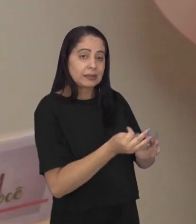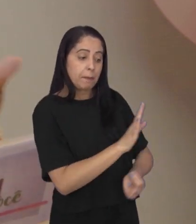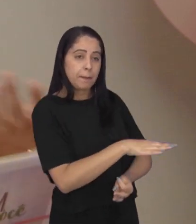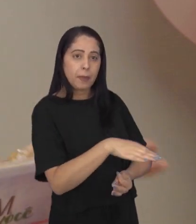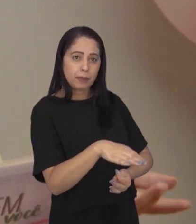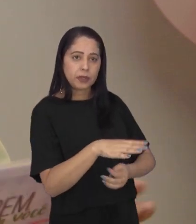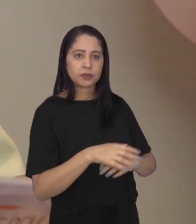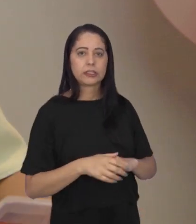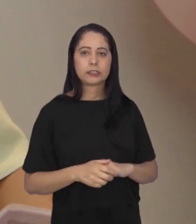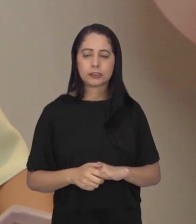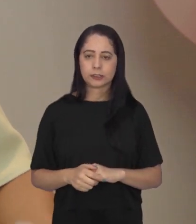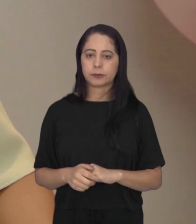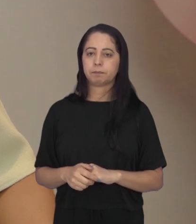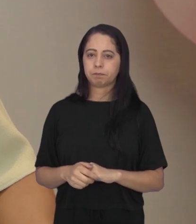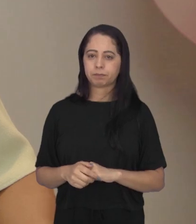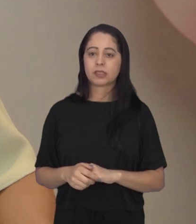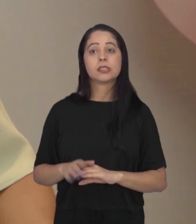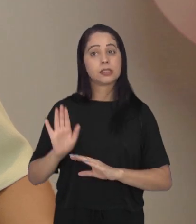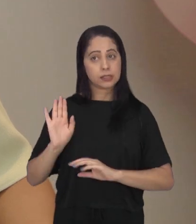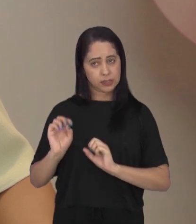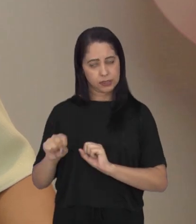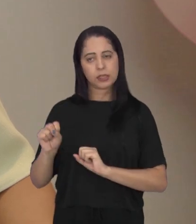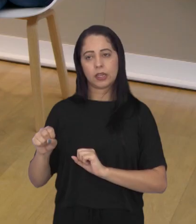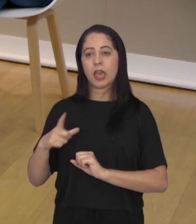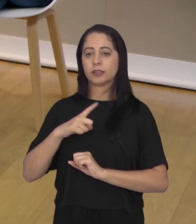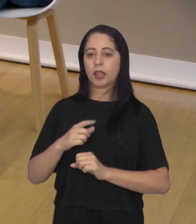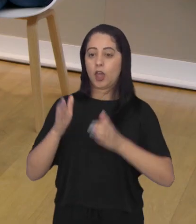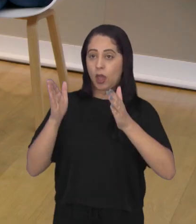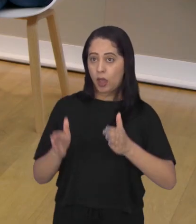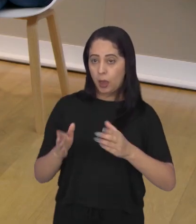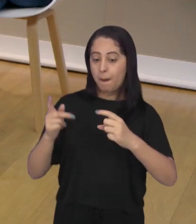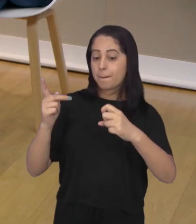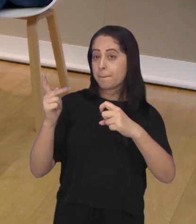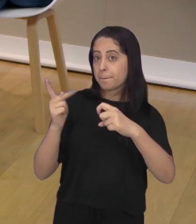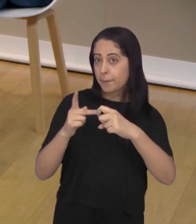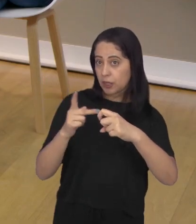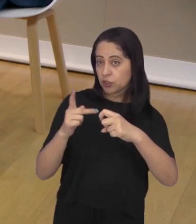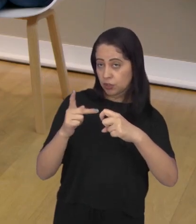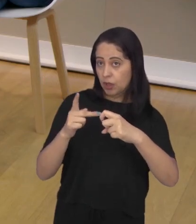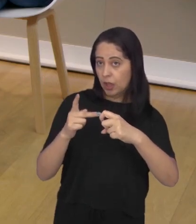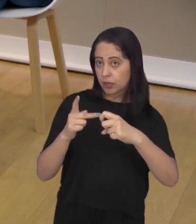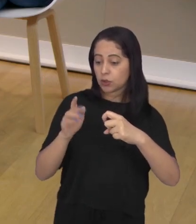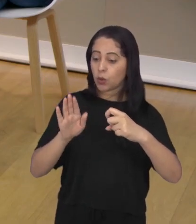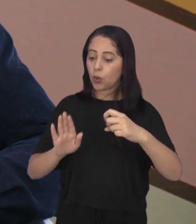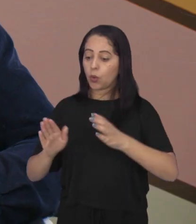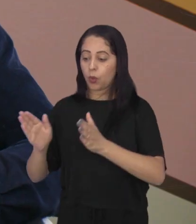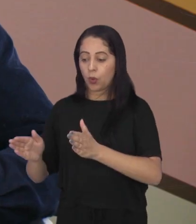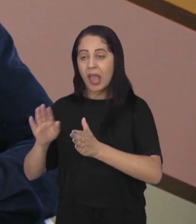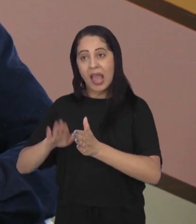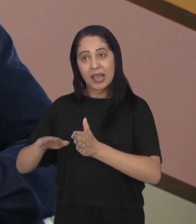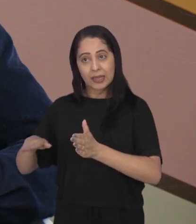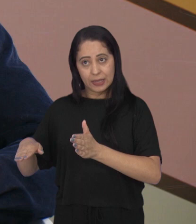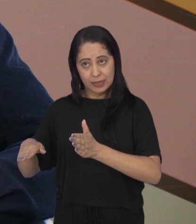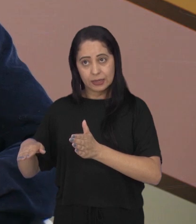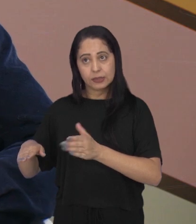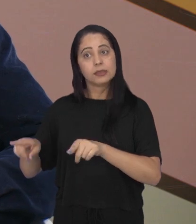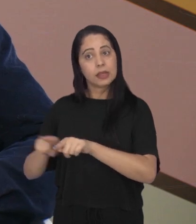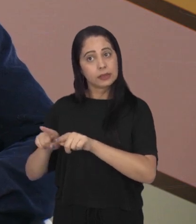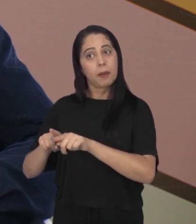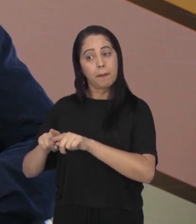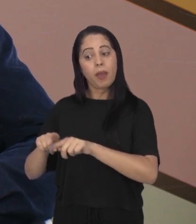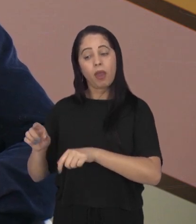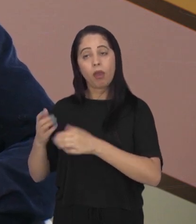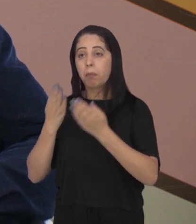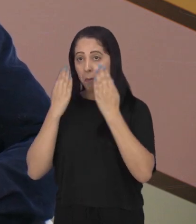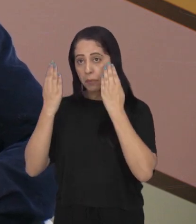hospitalar com as crianças? Sim, é dividido por setores. O setor pediátrico infantil também conta com a presença